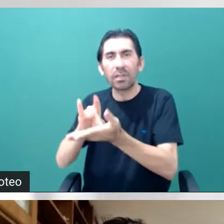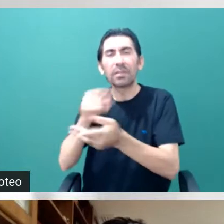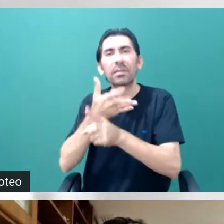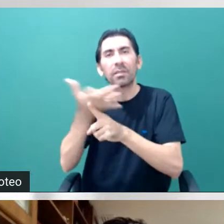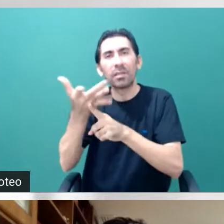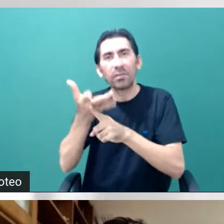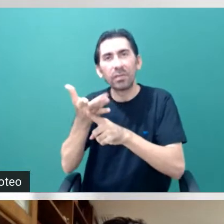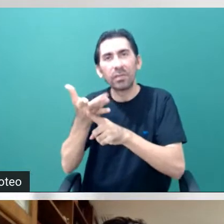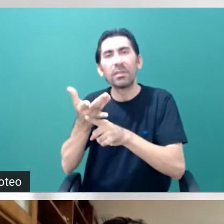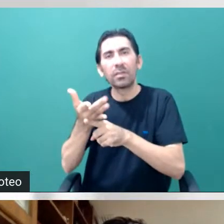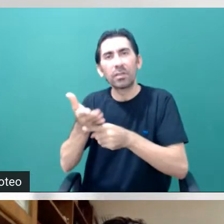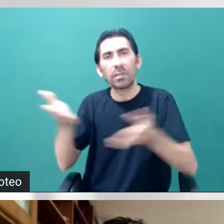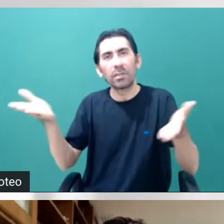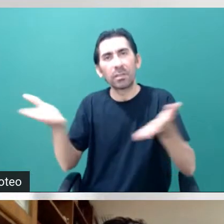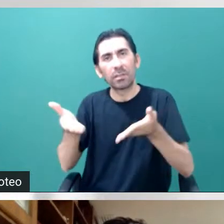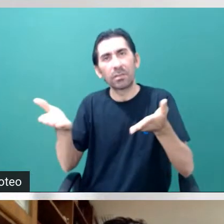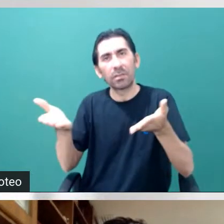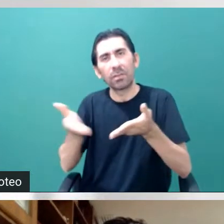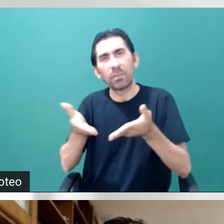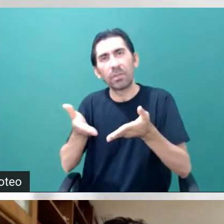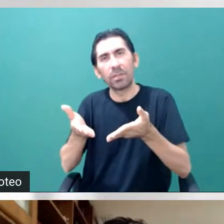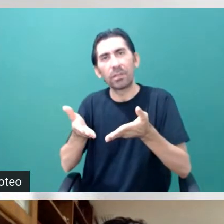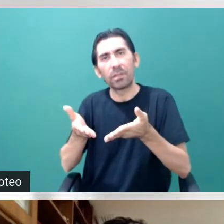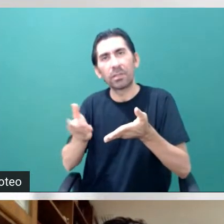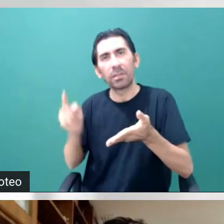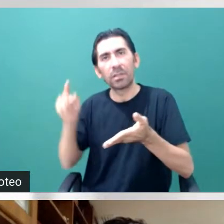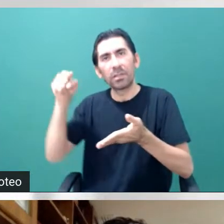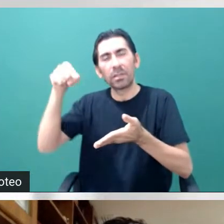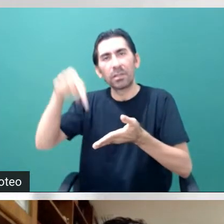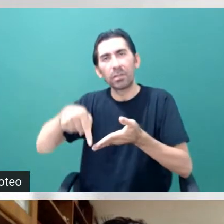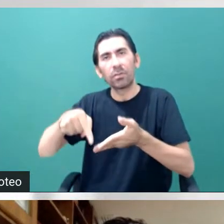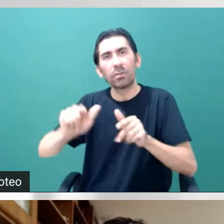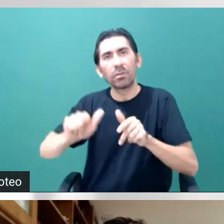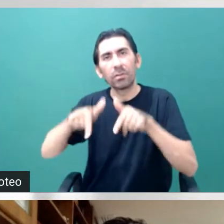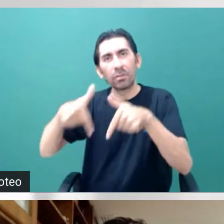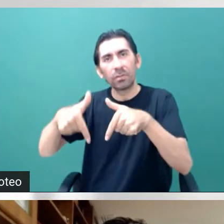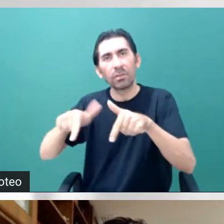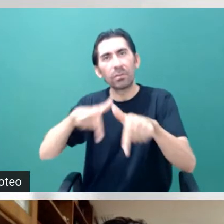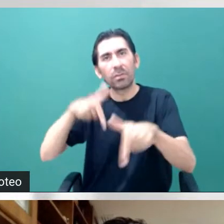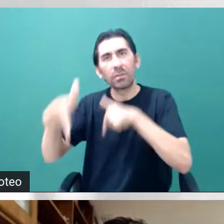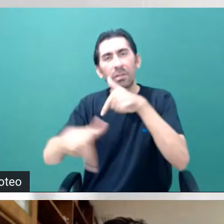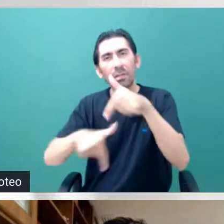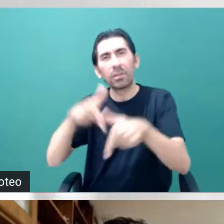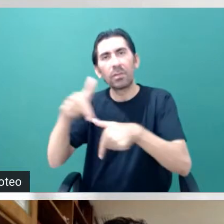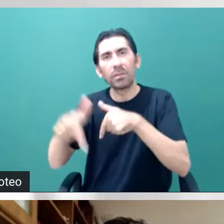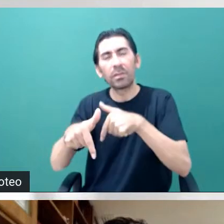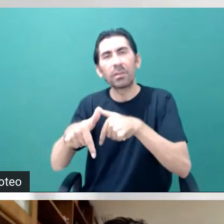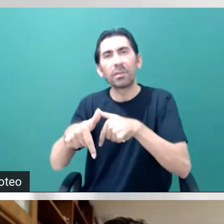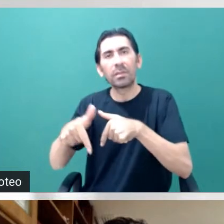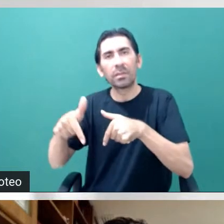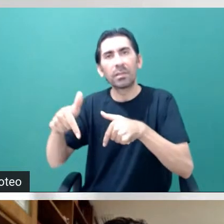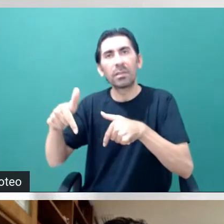Atualmente, ele está na Universidade da cidade